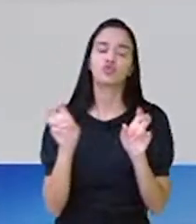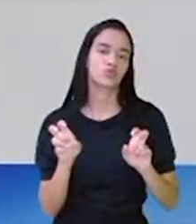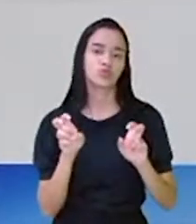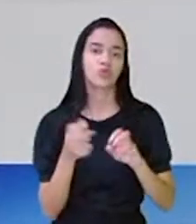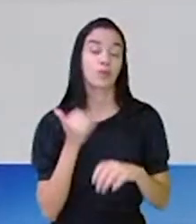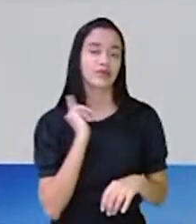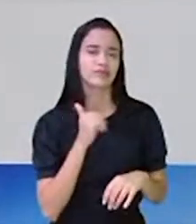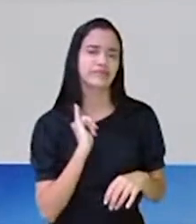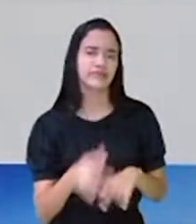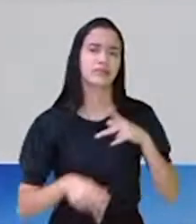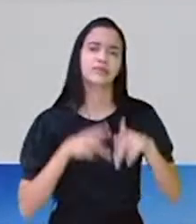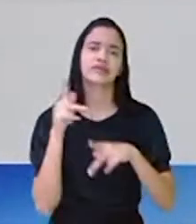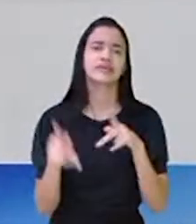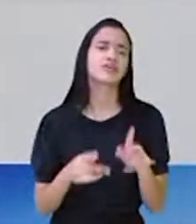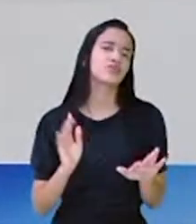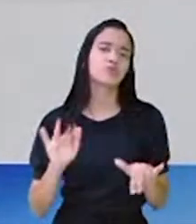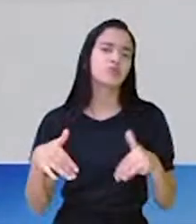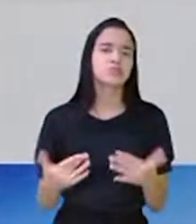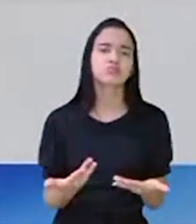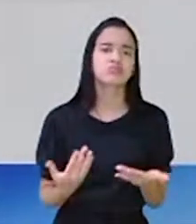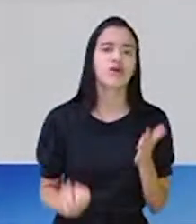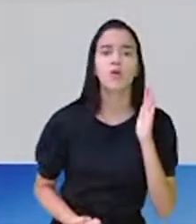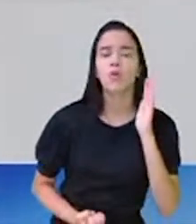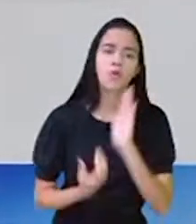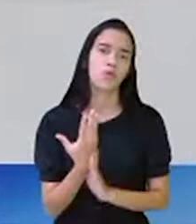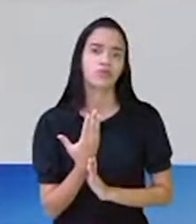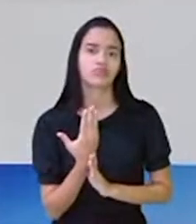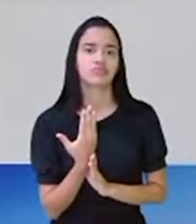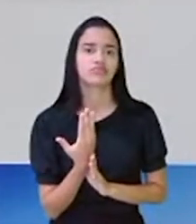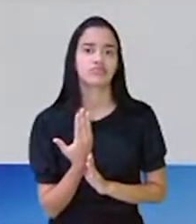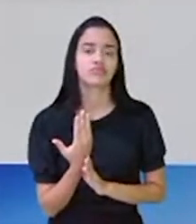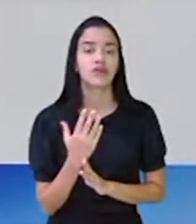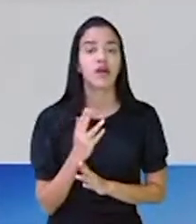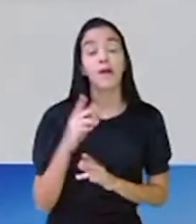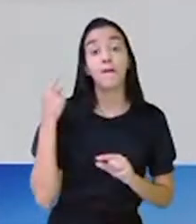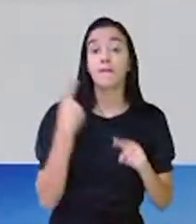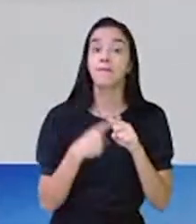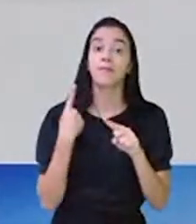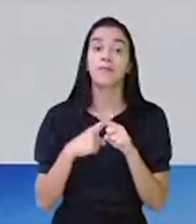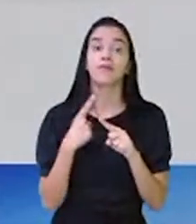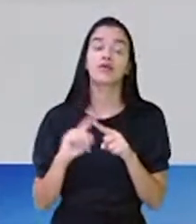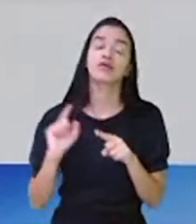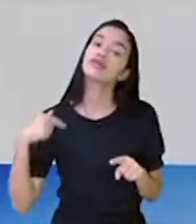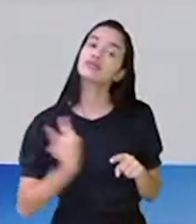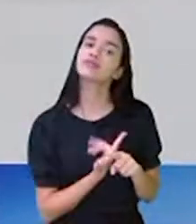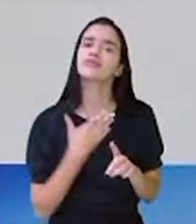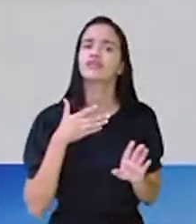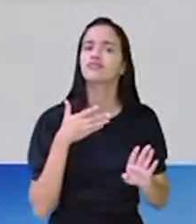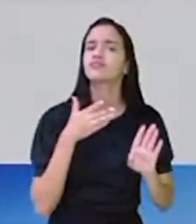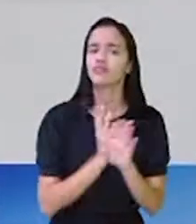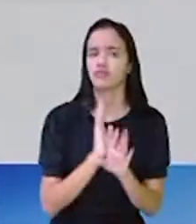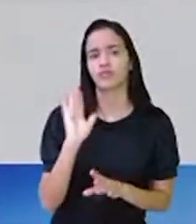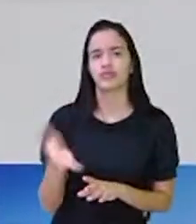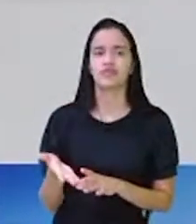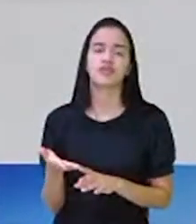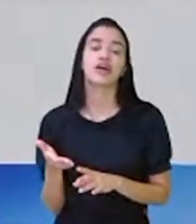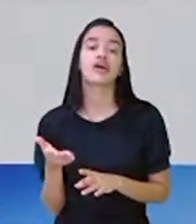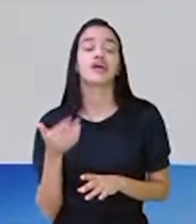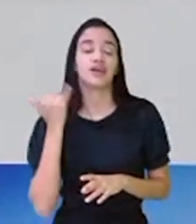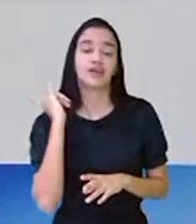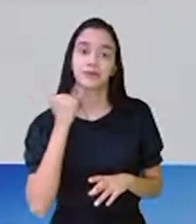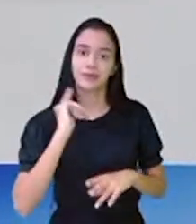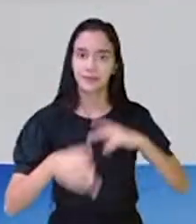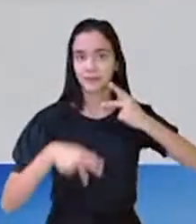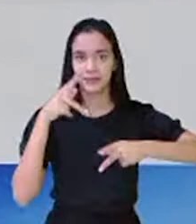ditado e pensando qual é a origem dos ditados. Porque a gente já descobriu que os ditados